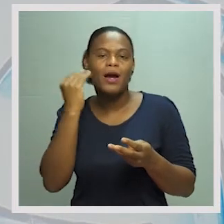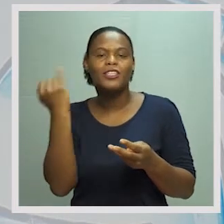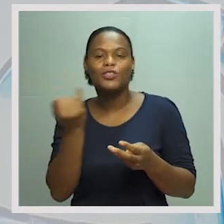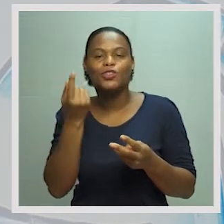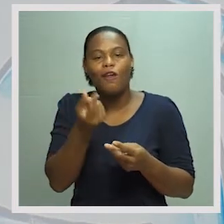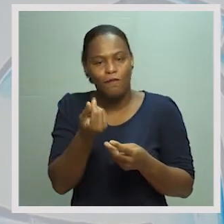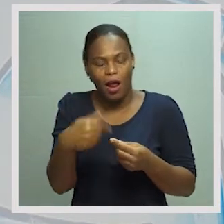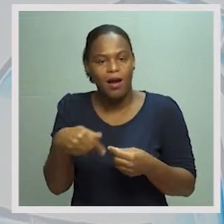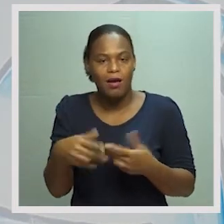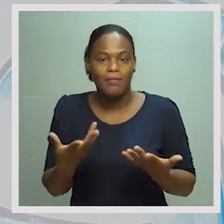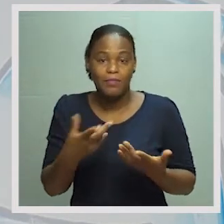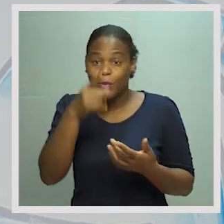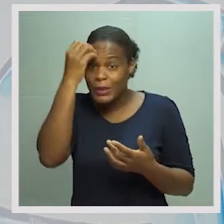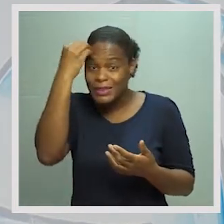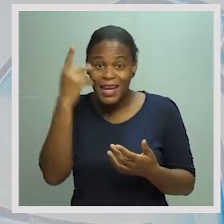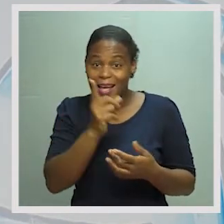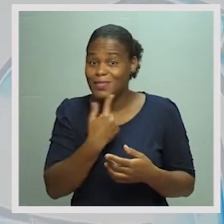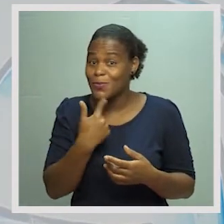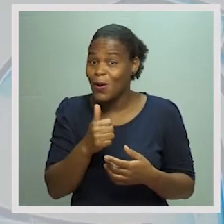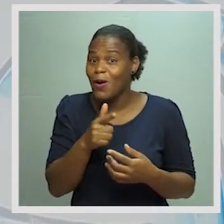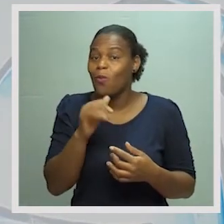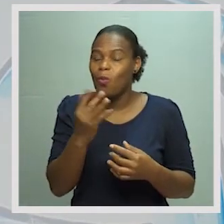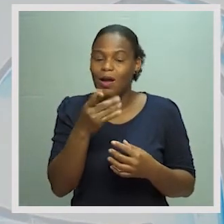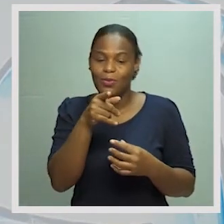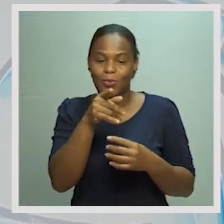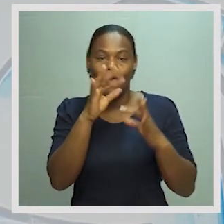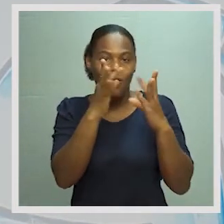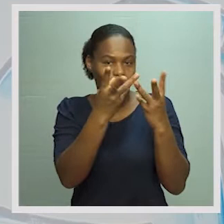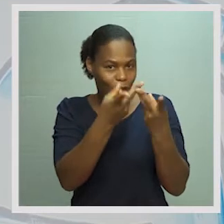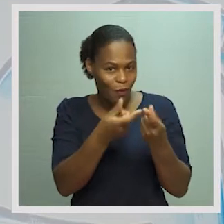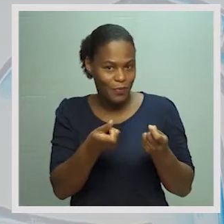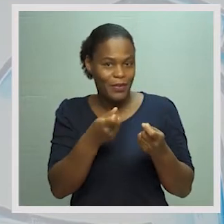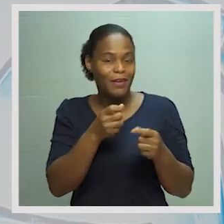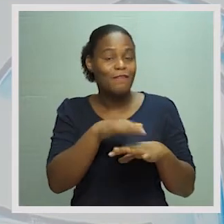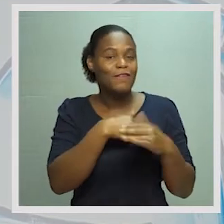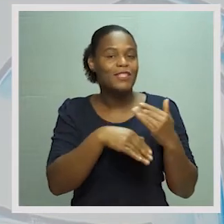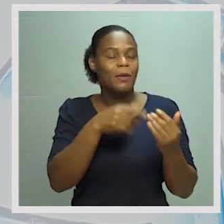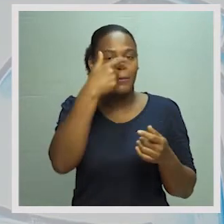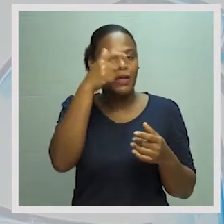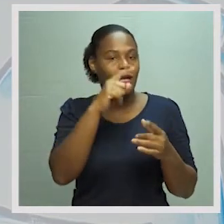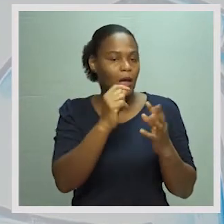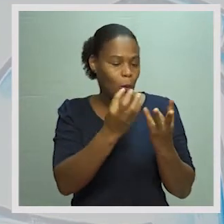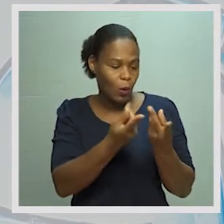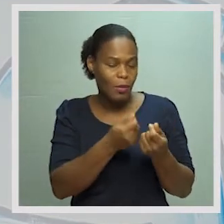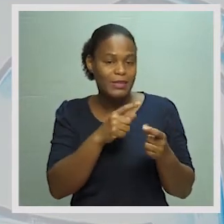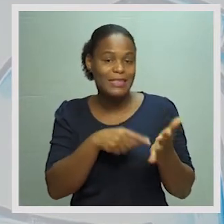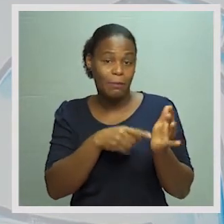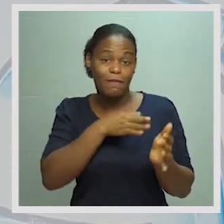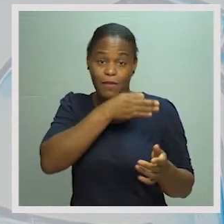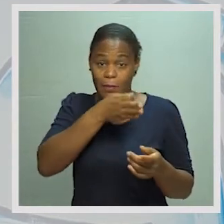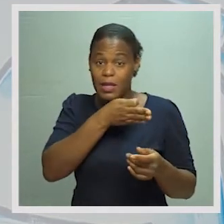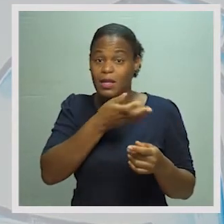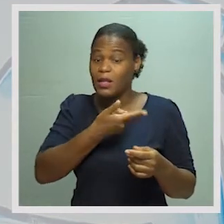das instituições financeiras. Não esqueçam que, ao fazer a conta de um agente econômico, por exemplo,